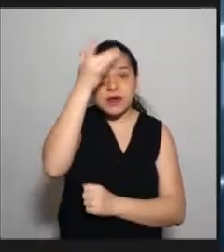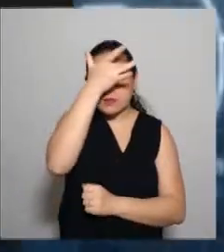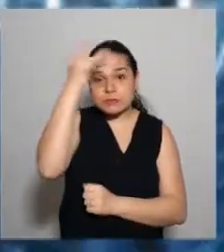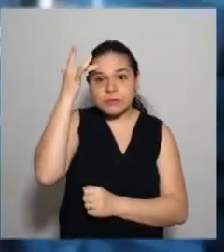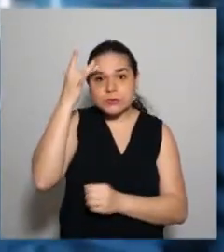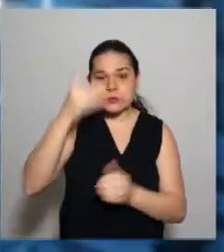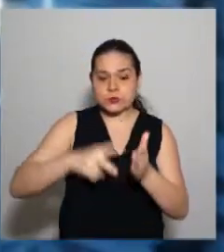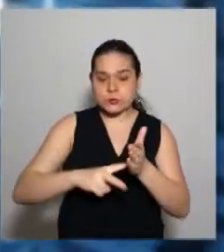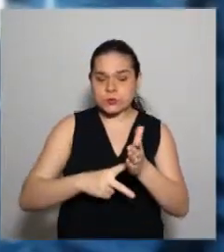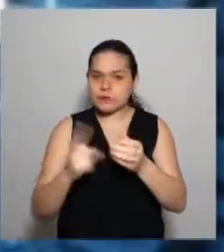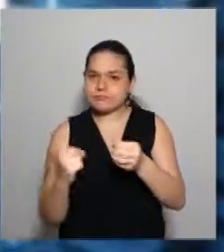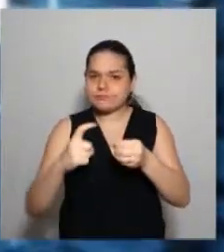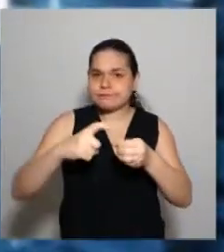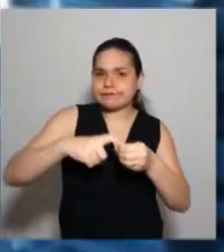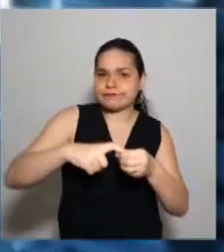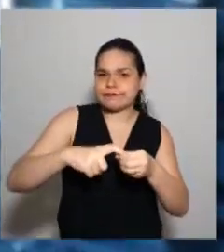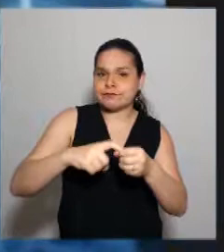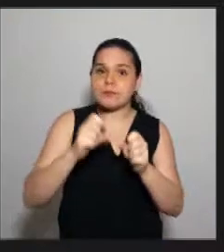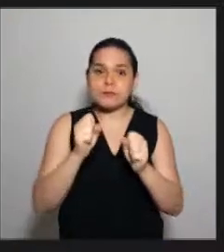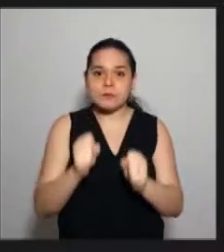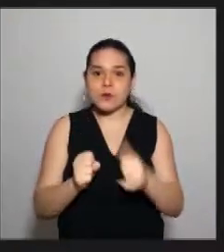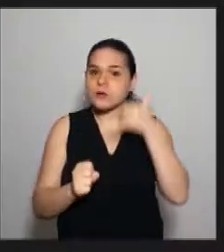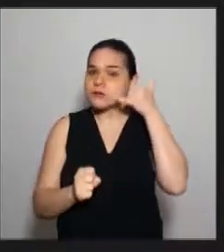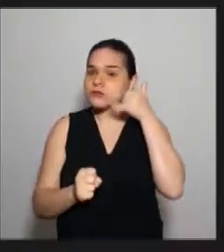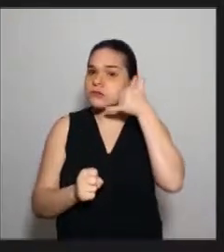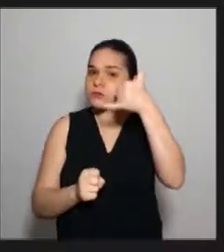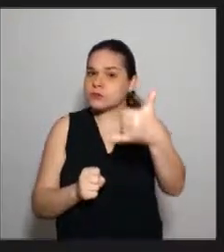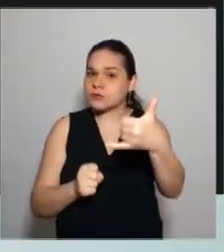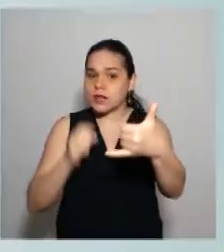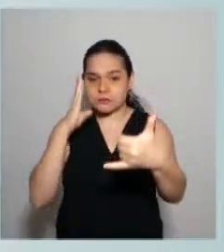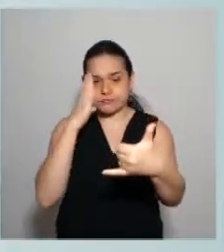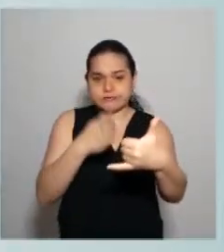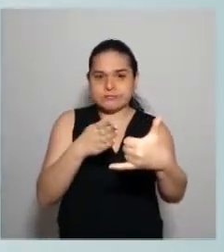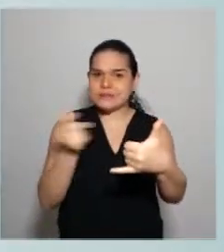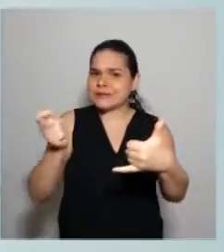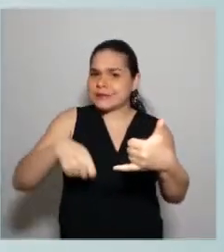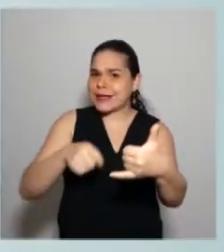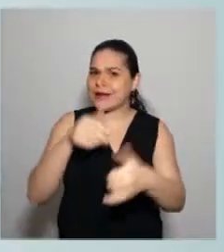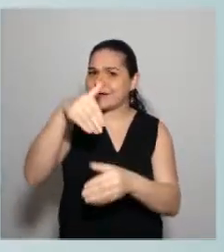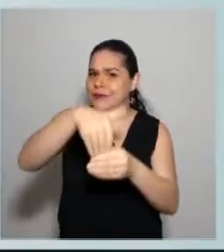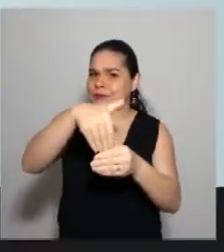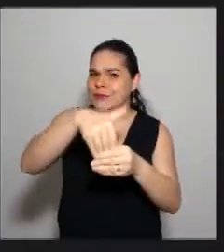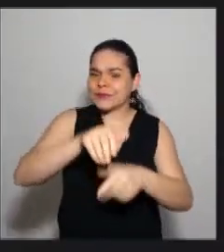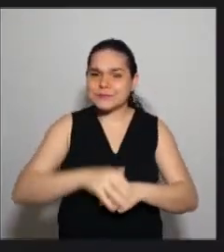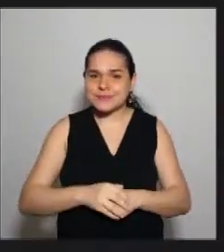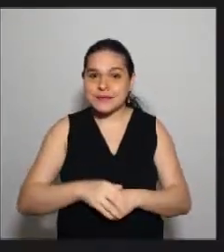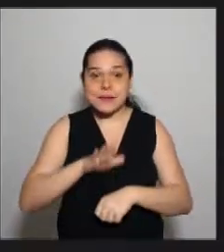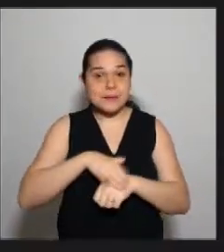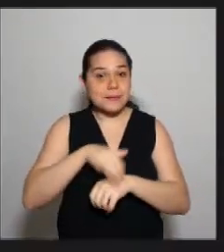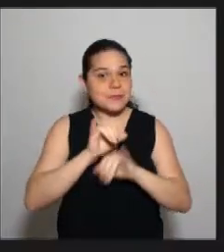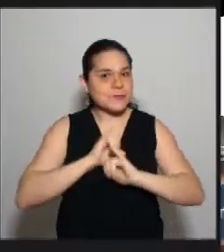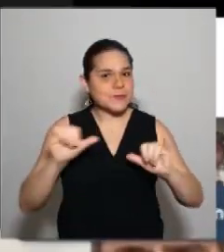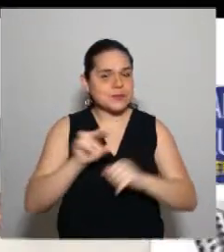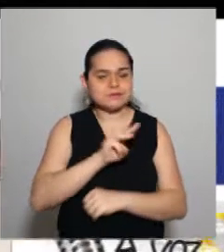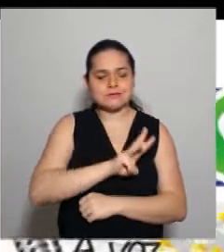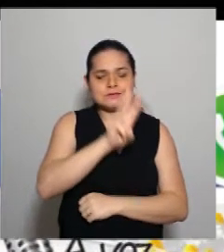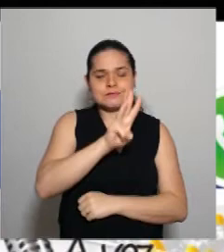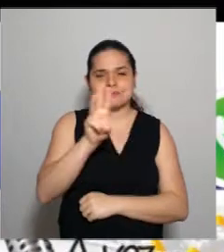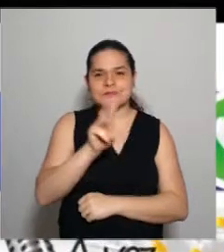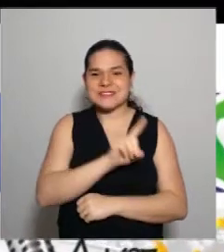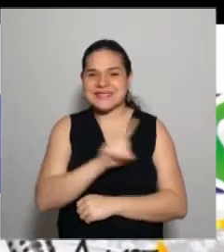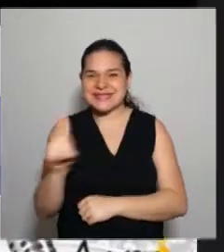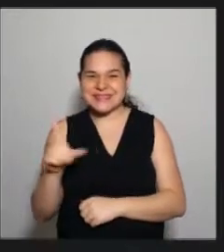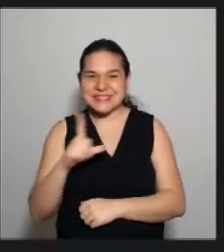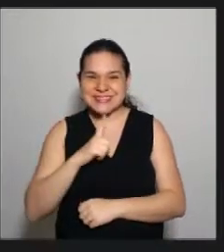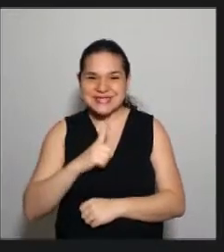a vida do associado, que vai poder votar diretamente pelo celular. Mais informações em cimec.com.br